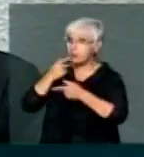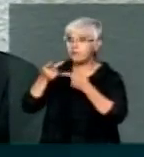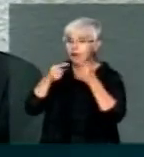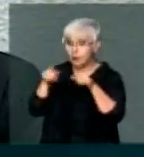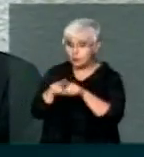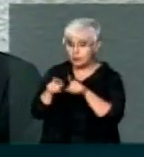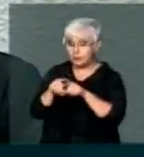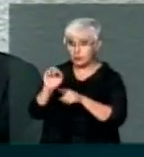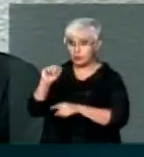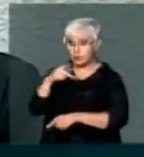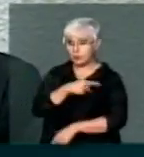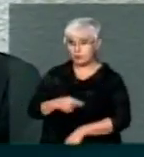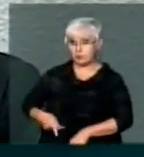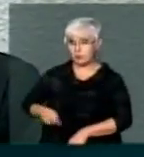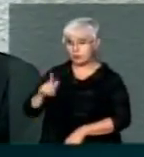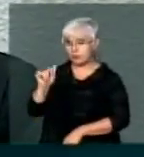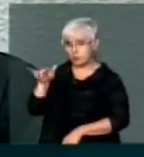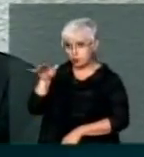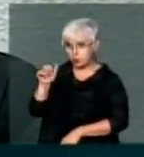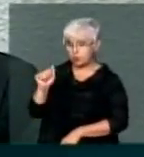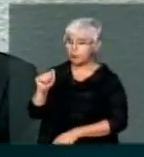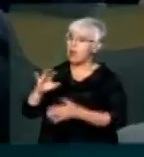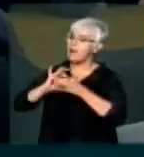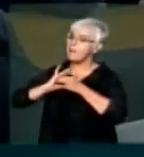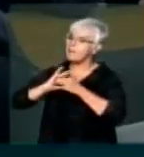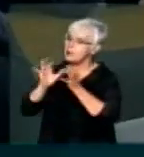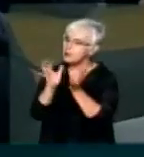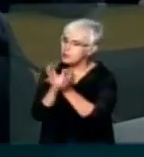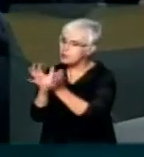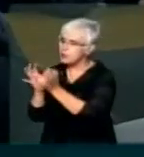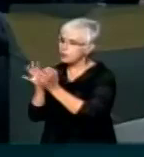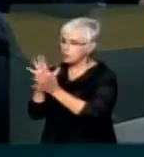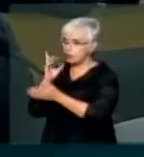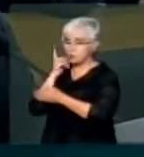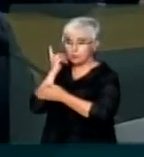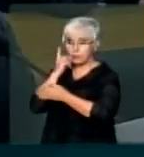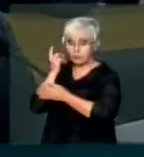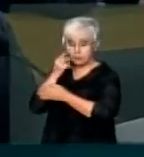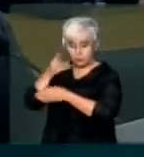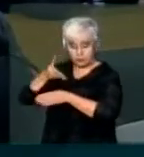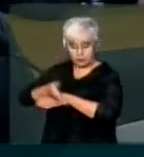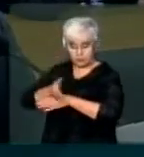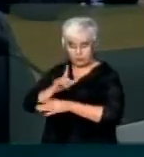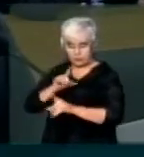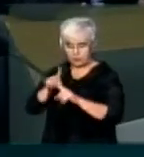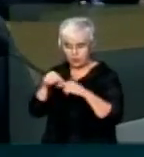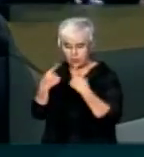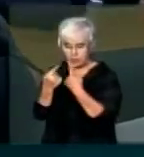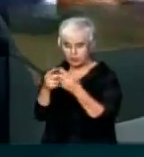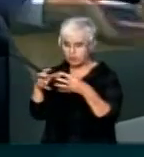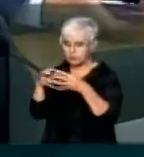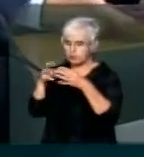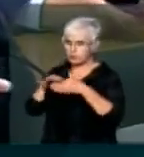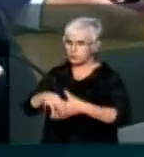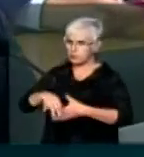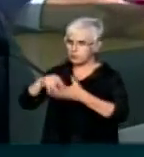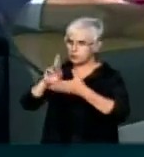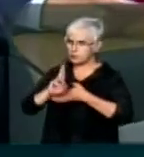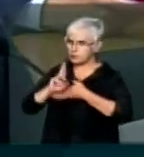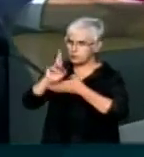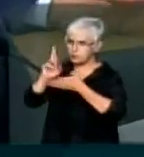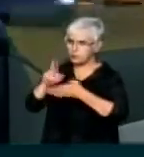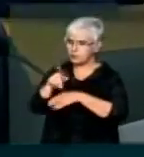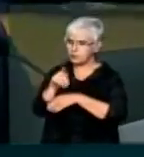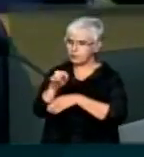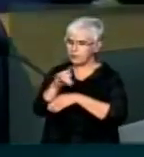disse ainda que o ex-presidente Lula permitiu que grupos de parlamentares se reunissem com diretores da Petrobras para